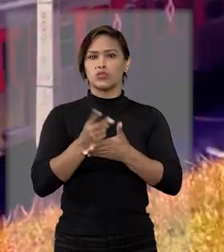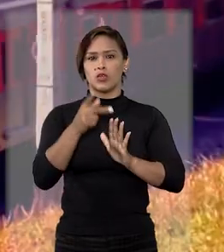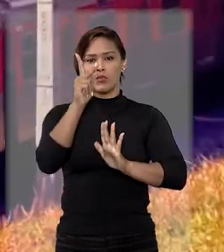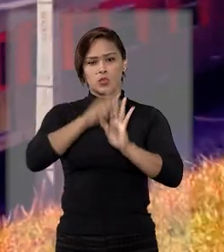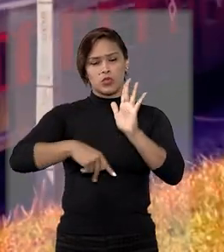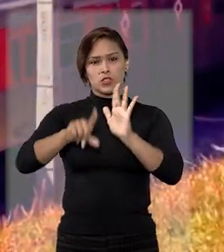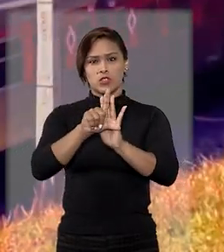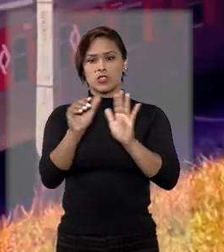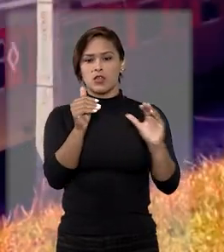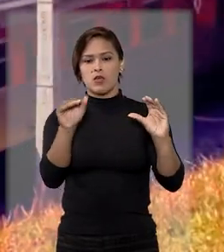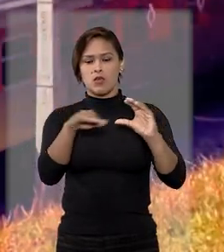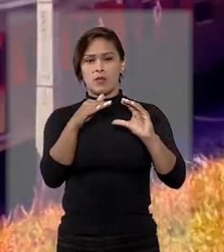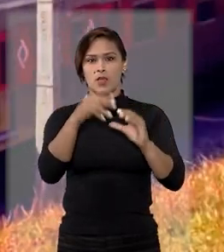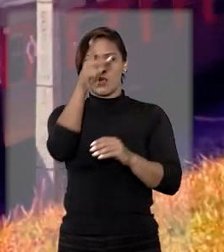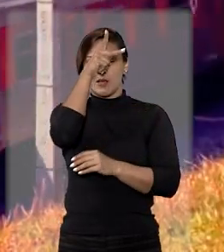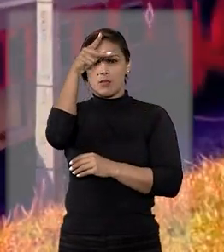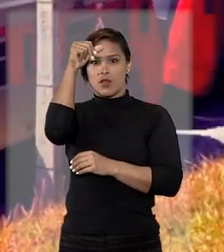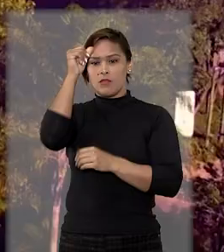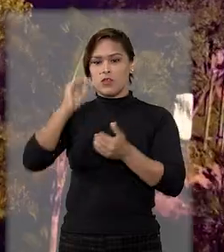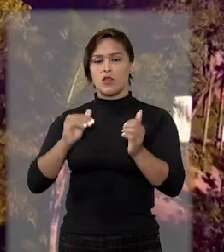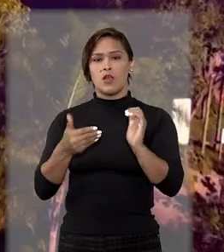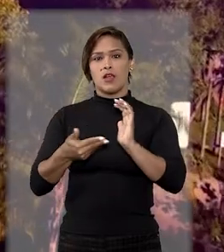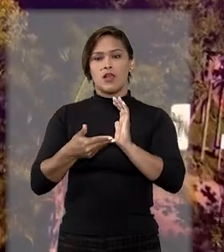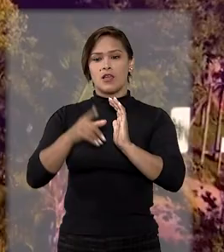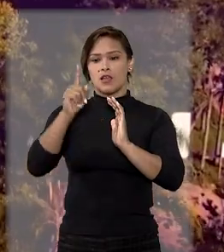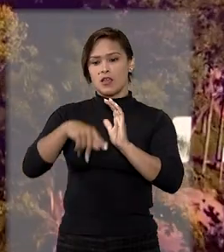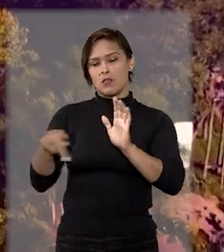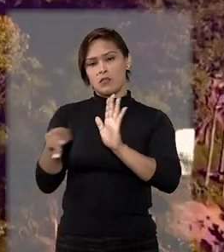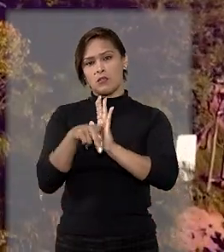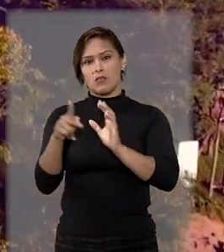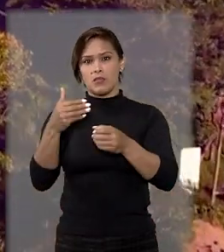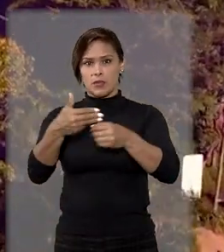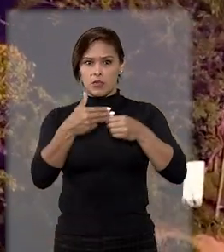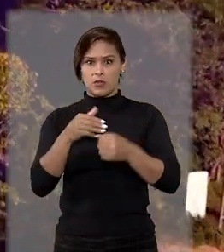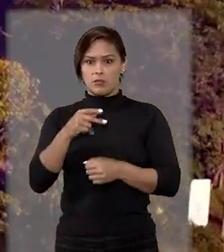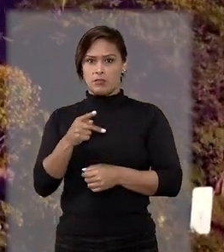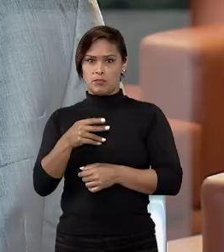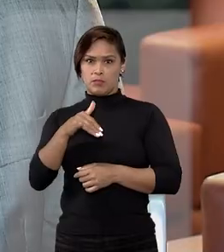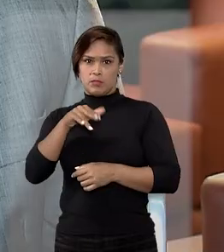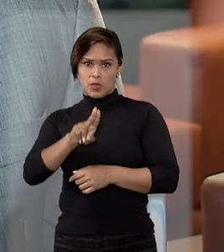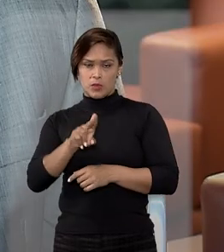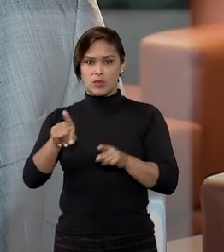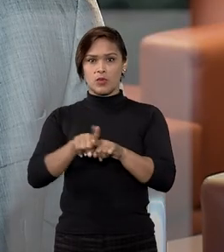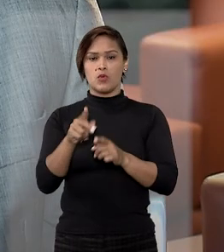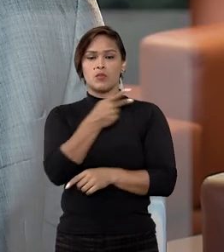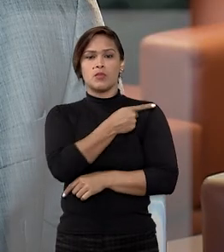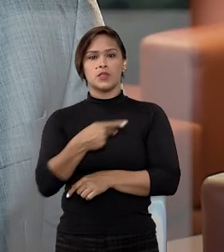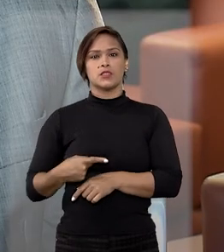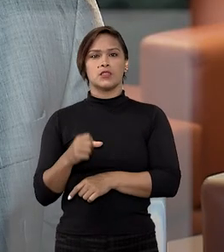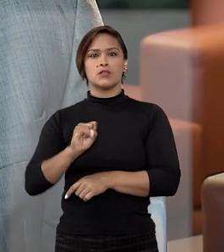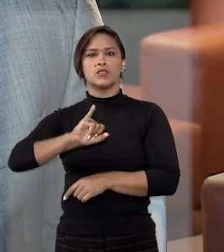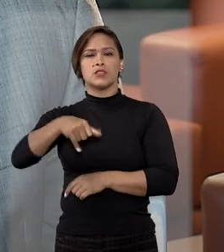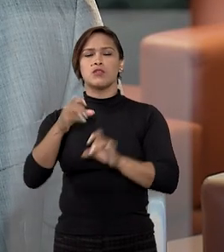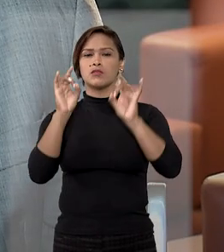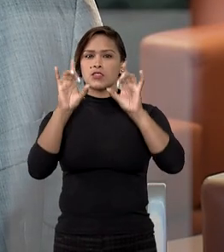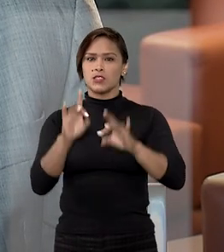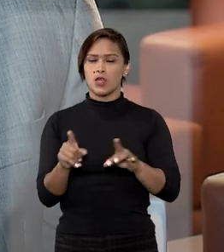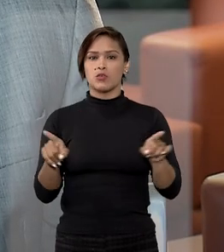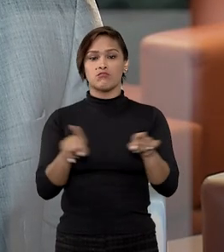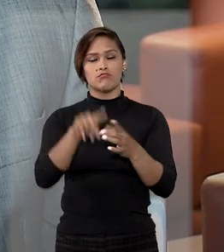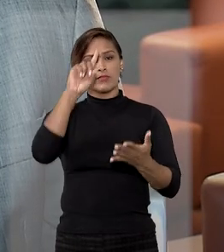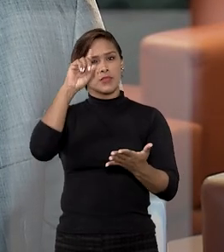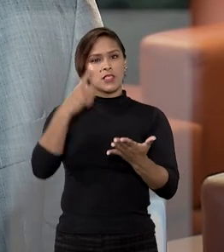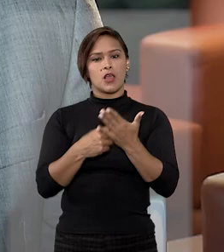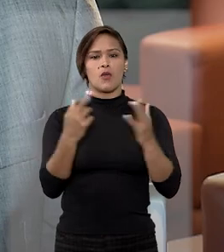projetos de lei encaminhados pela Prefeitura à Câmara Municipal para aprovação do SPIO, o presidente do STJ destacou que,